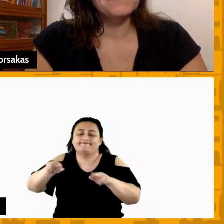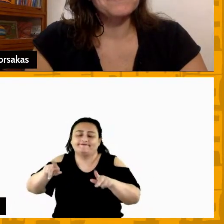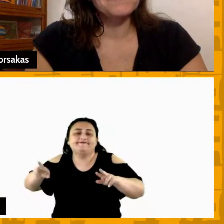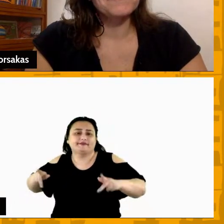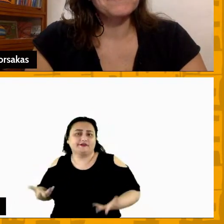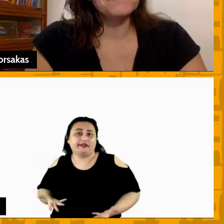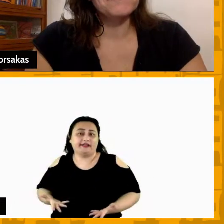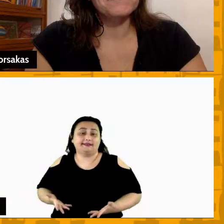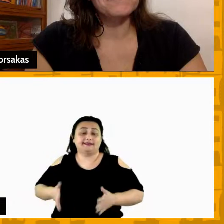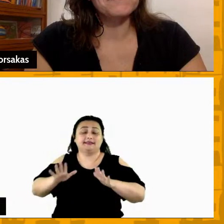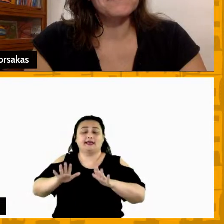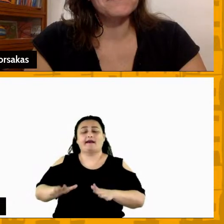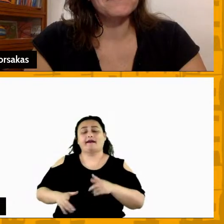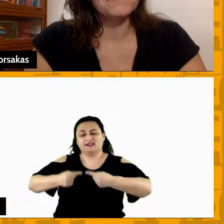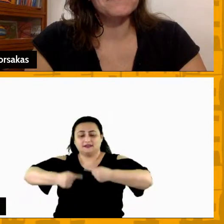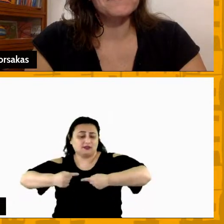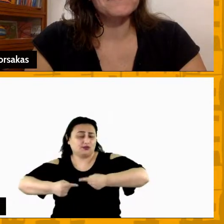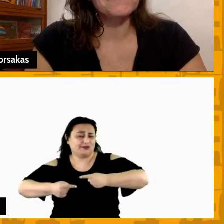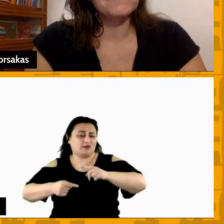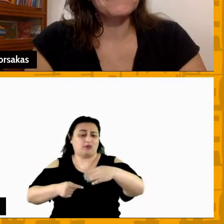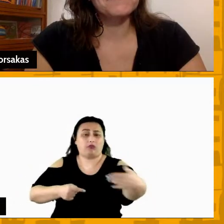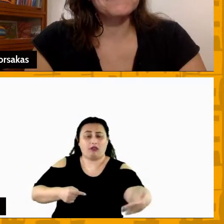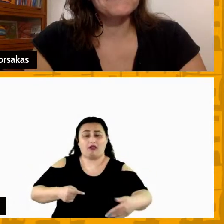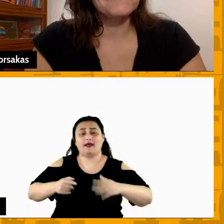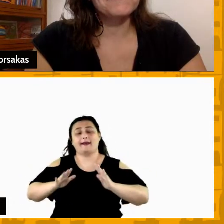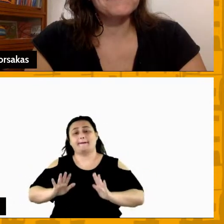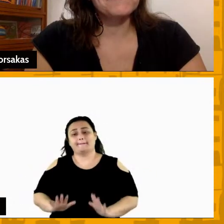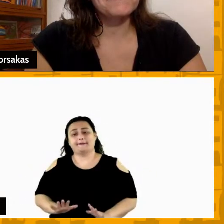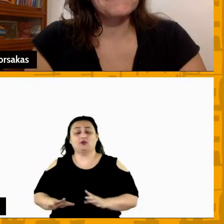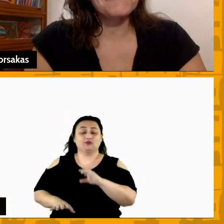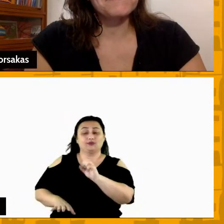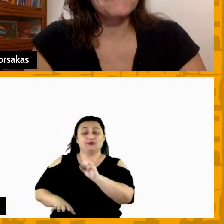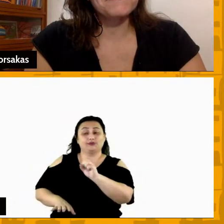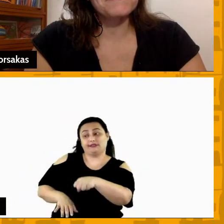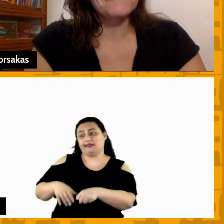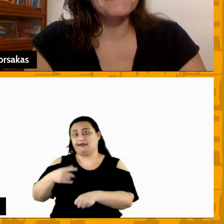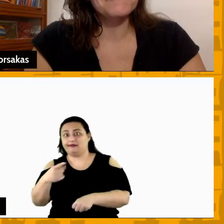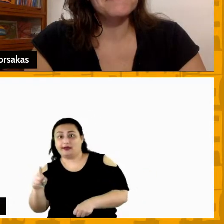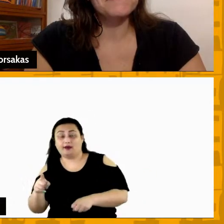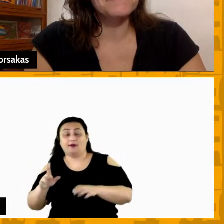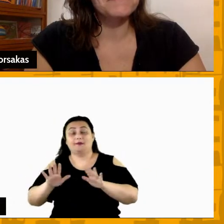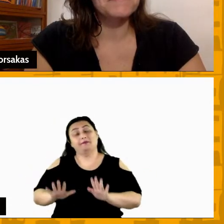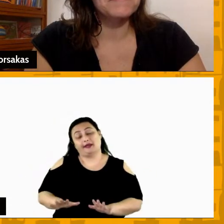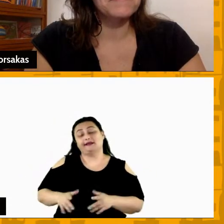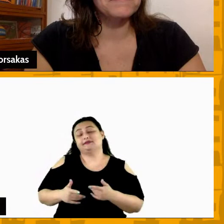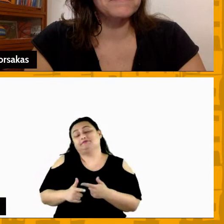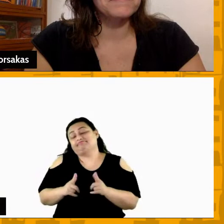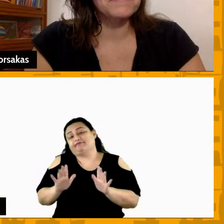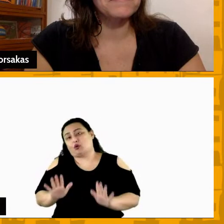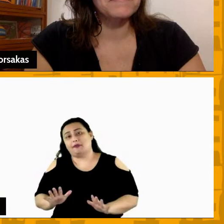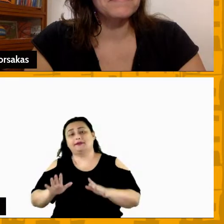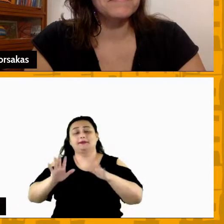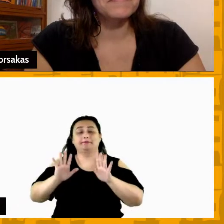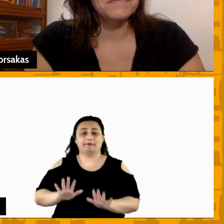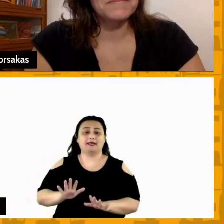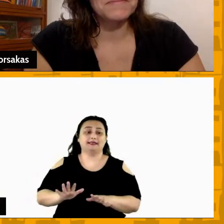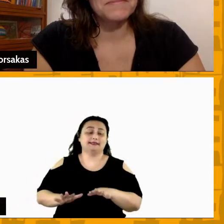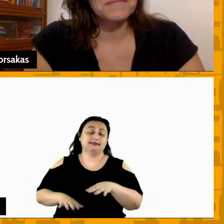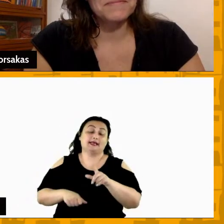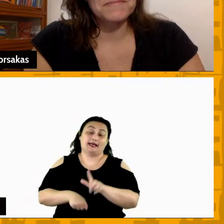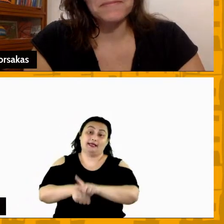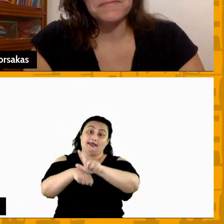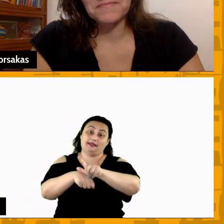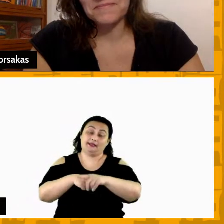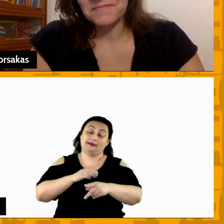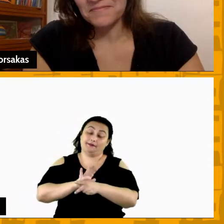vezes a discussão vai um pouco além daquele simples sim não e aí também vai a posição do head coach